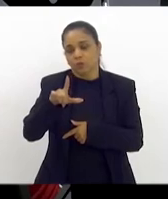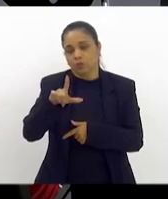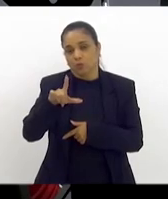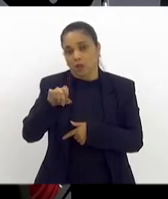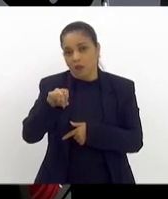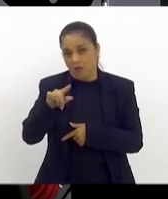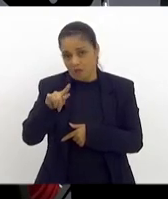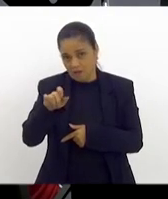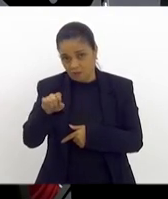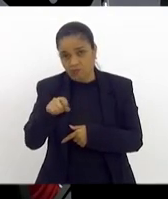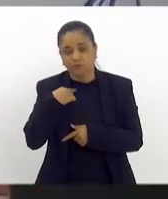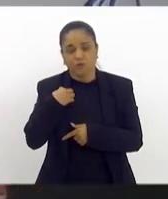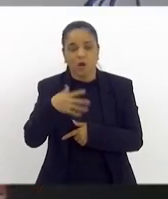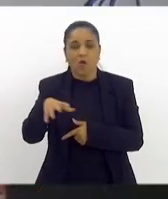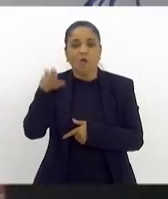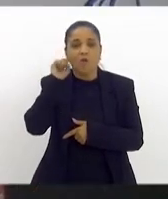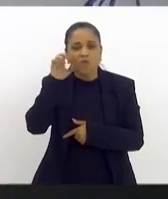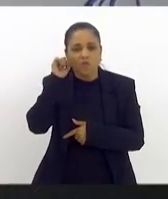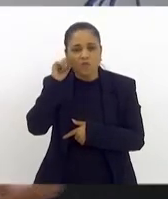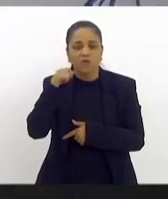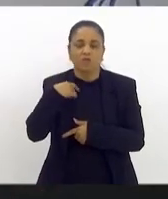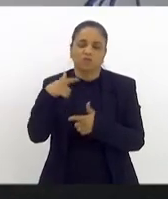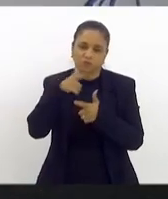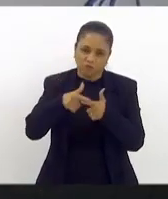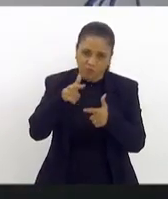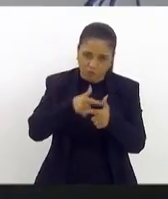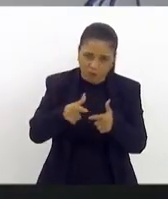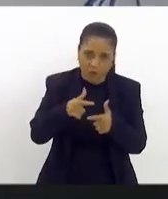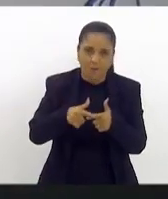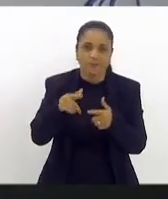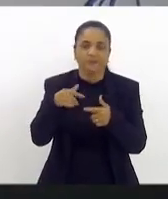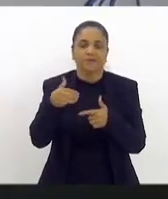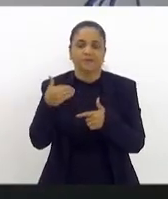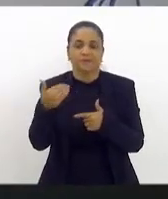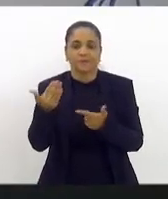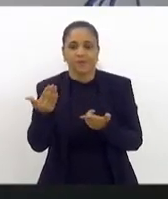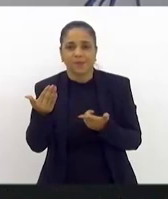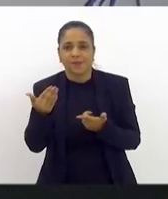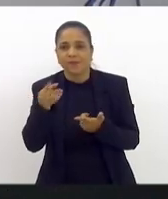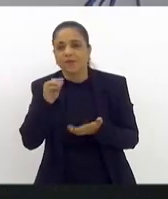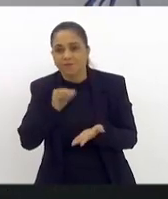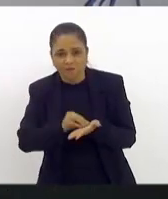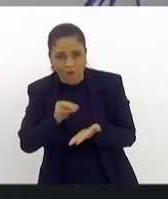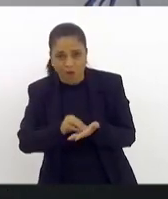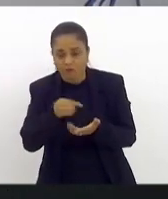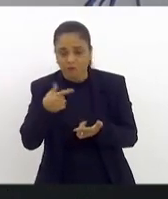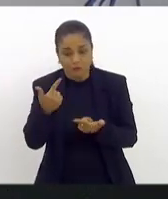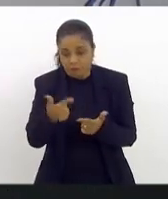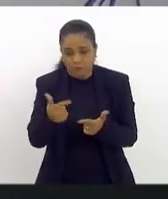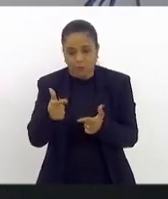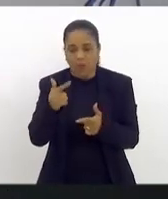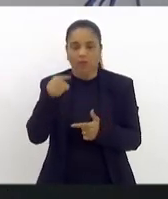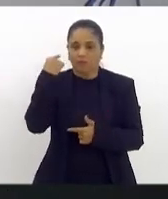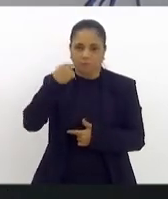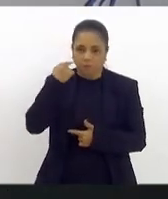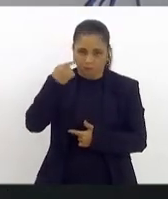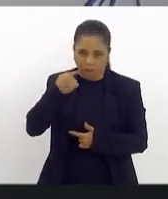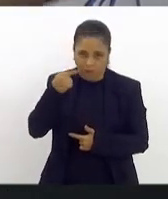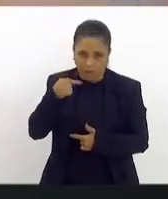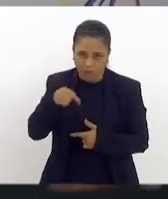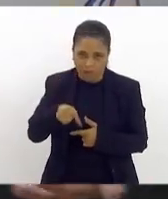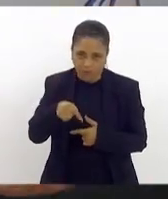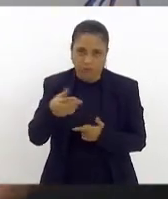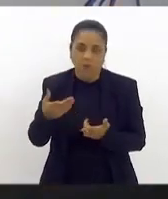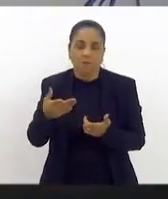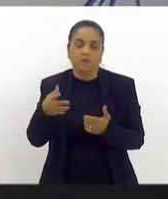demandas, porque é uma... apesar de a gente... acho que a gente nem tem deputado aqui, não conseguimos eleger deputado, mas a